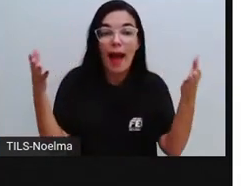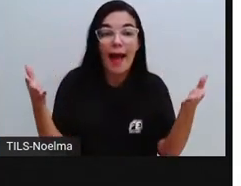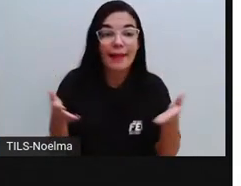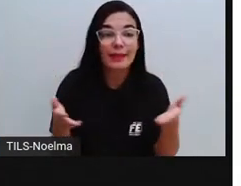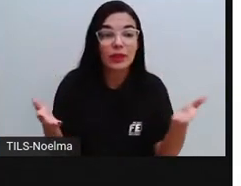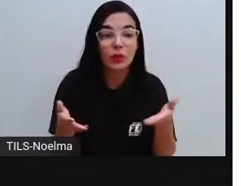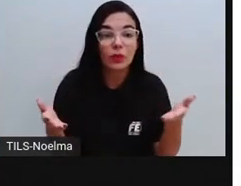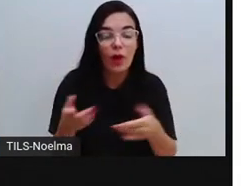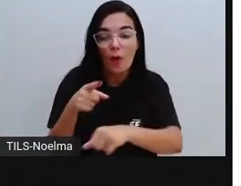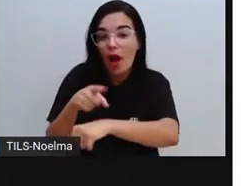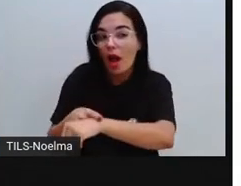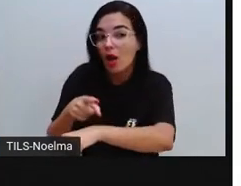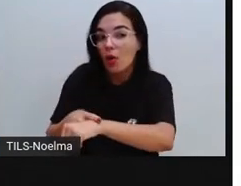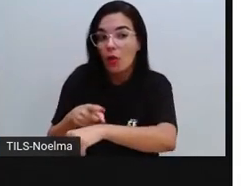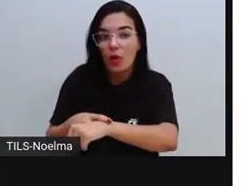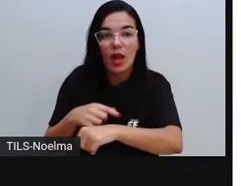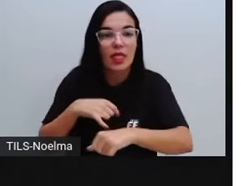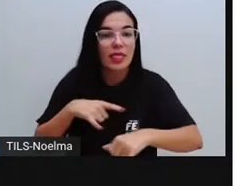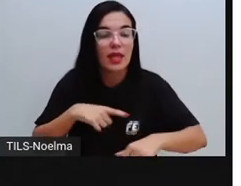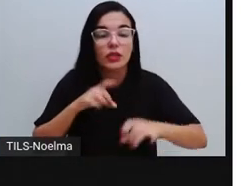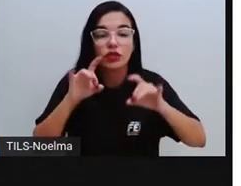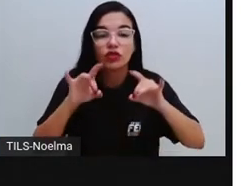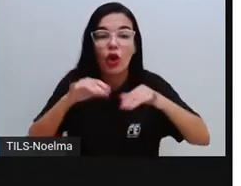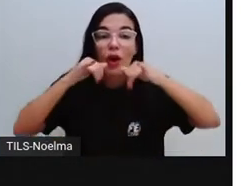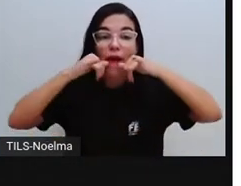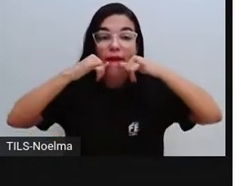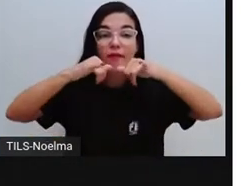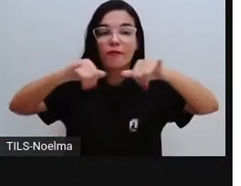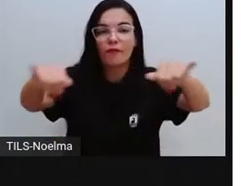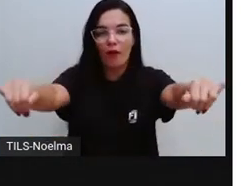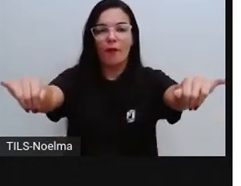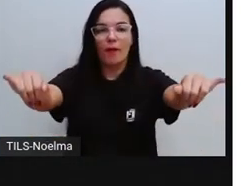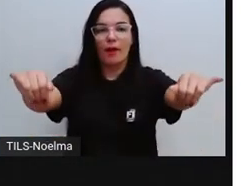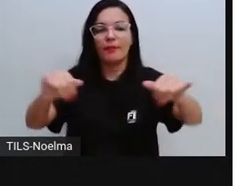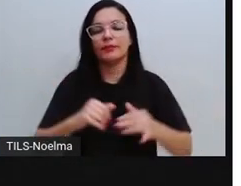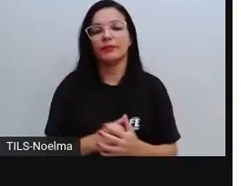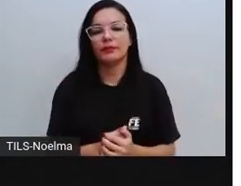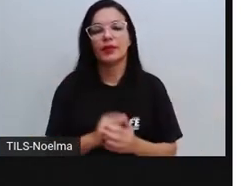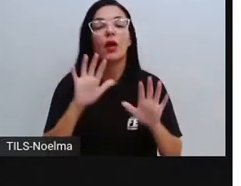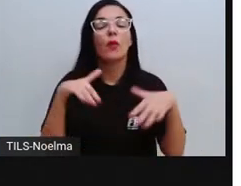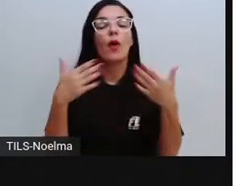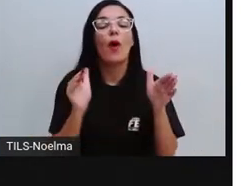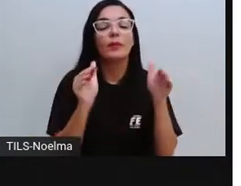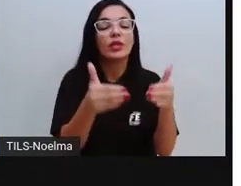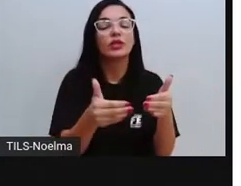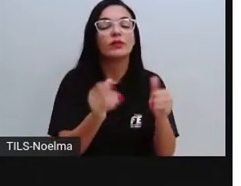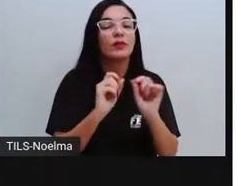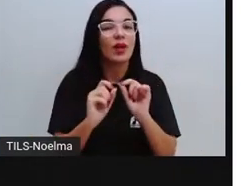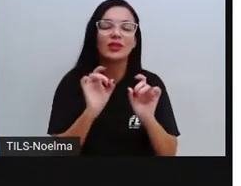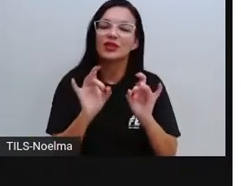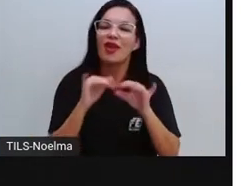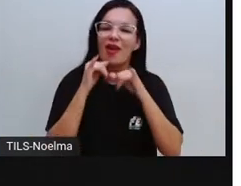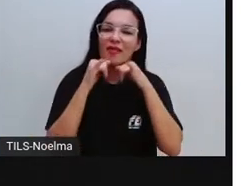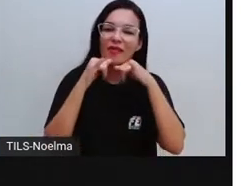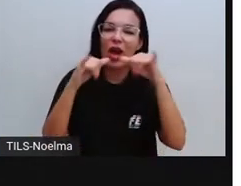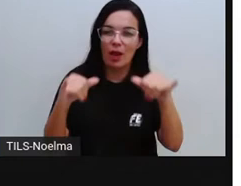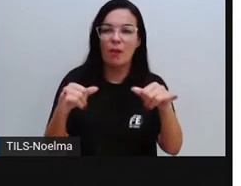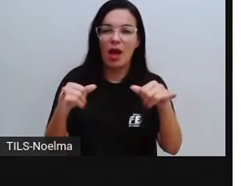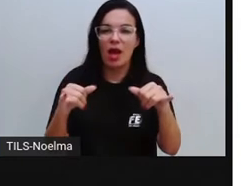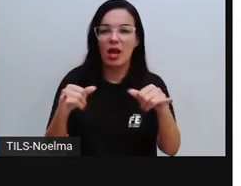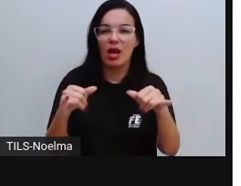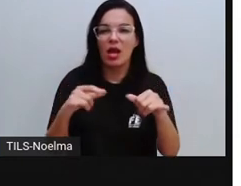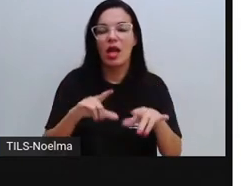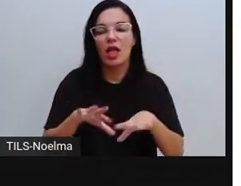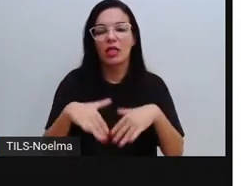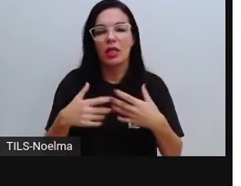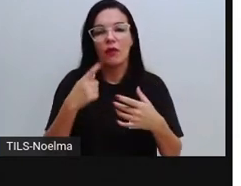inteiramente informativo. O objetivo da notícia, ela é... Qual é o objetivo dela? É informar, né? Como